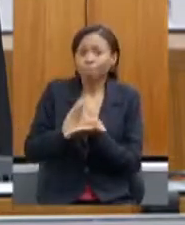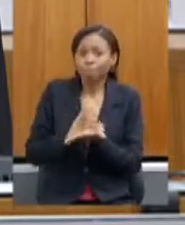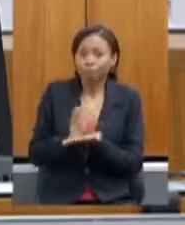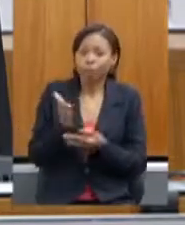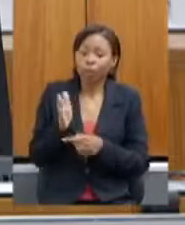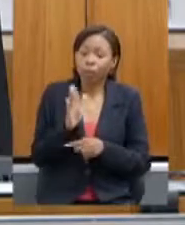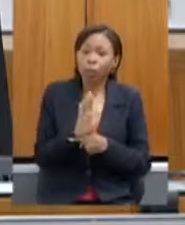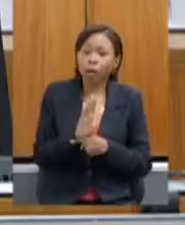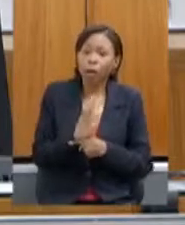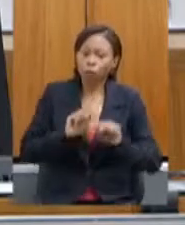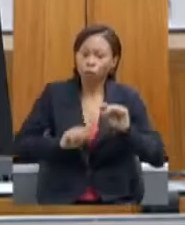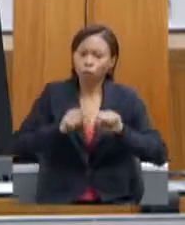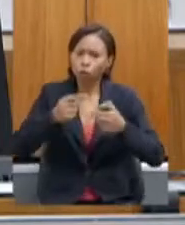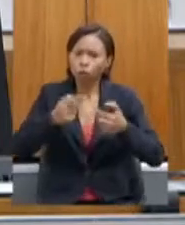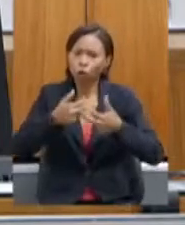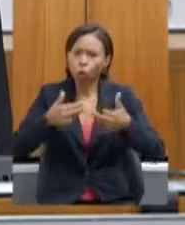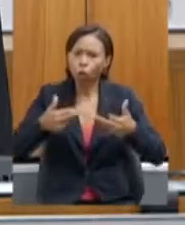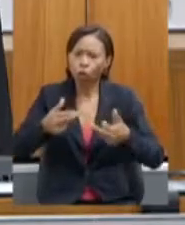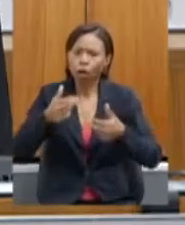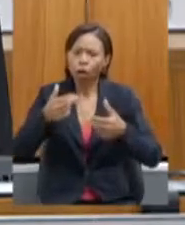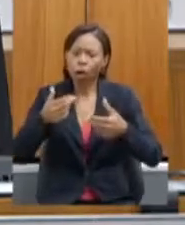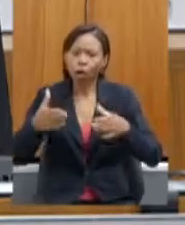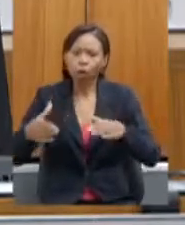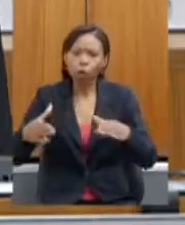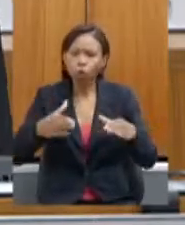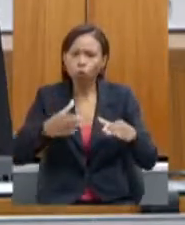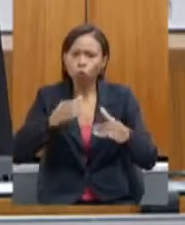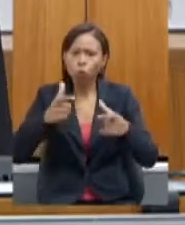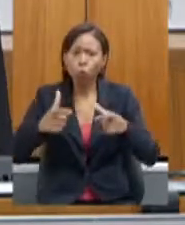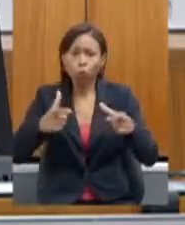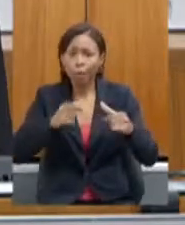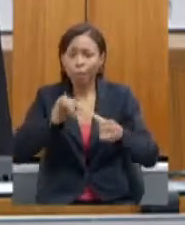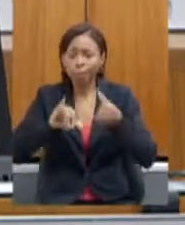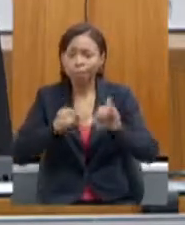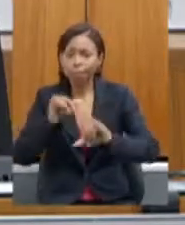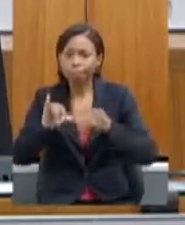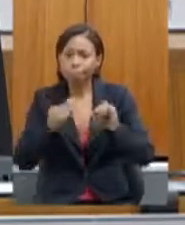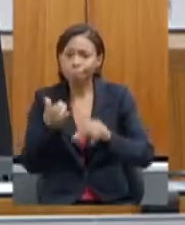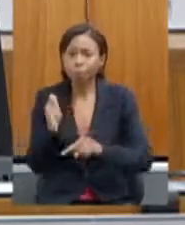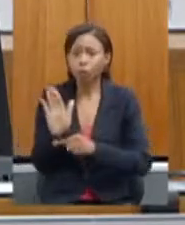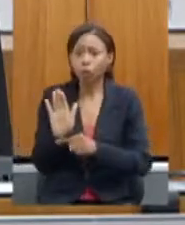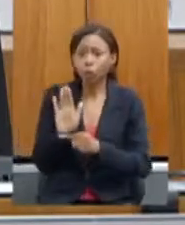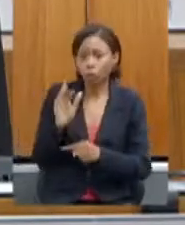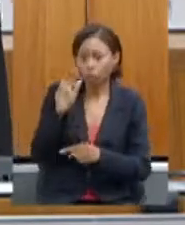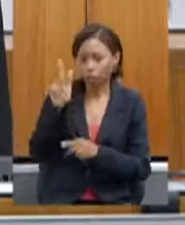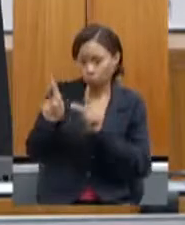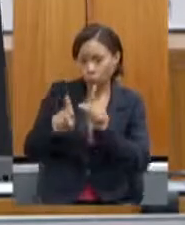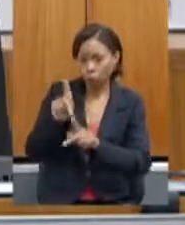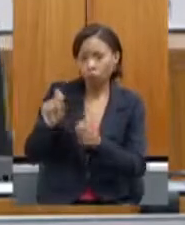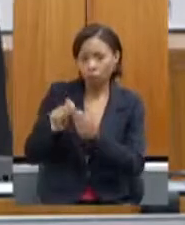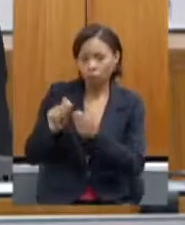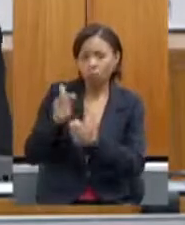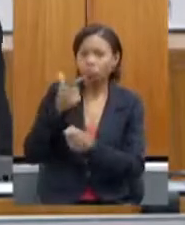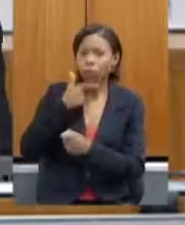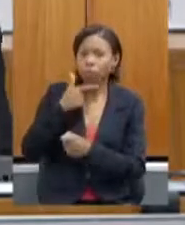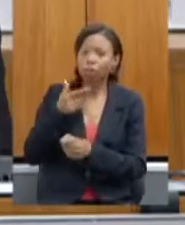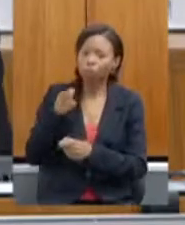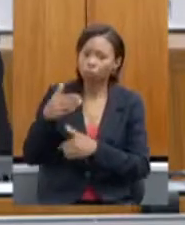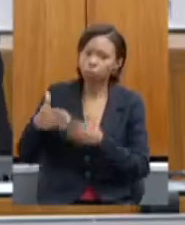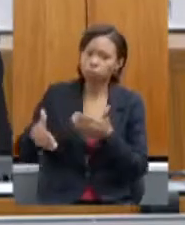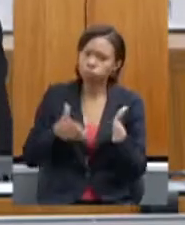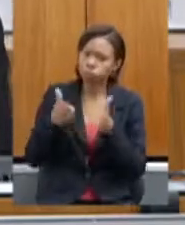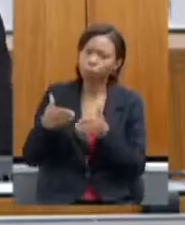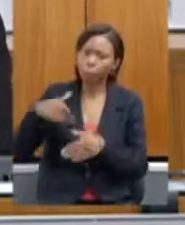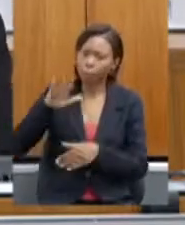equipar mais laboratórios para que possam apanhar os produtores no seu processo de regularização e assim que eles possam ter mais